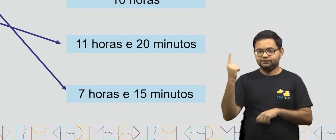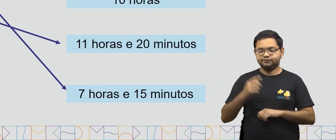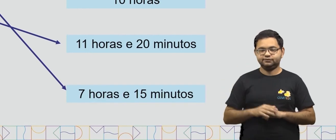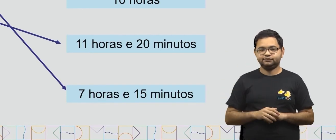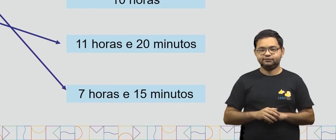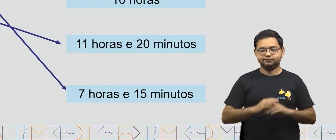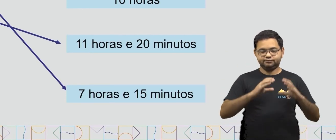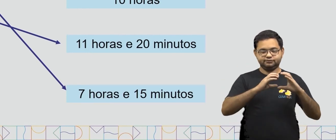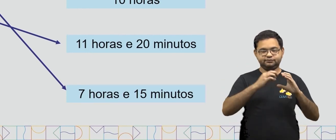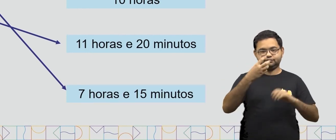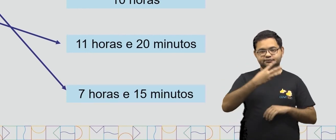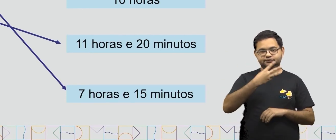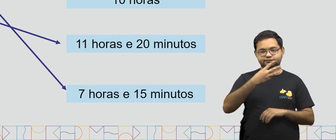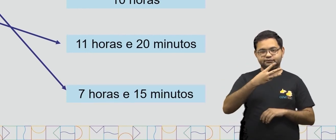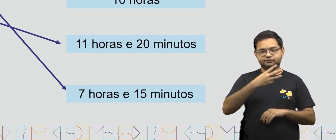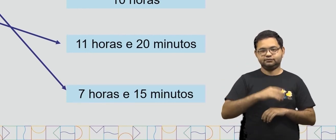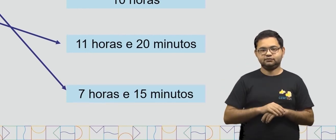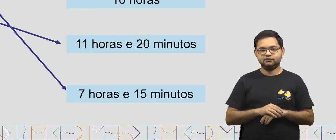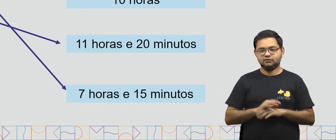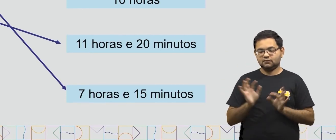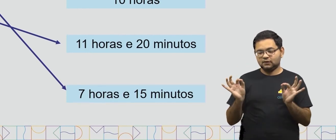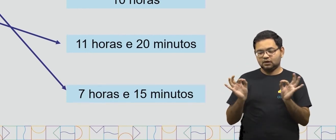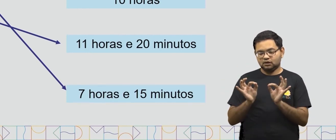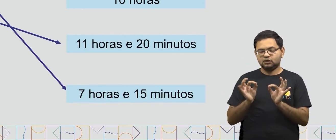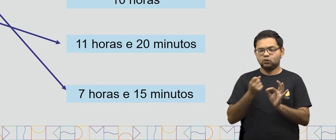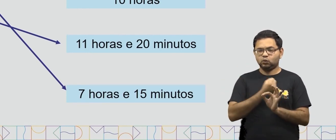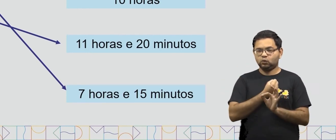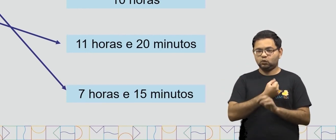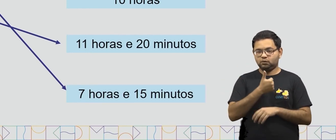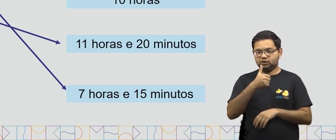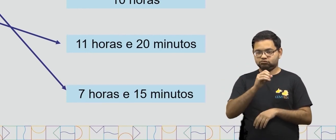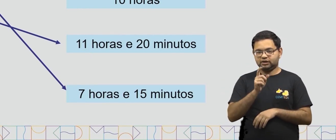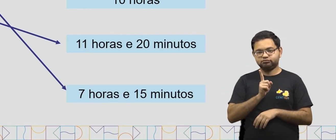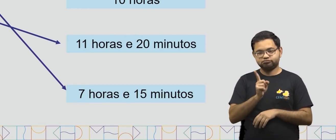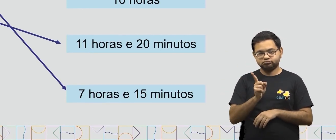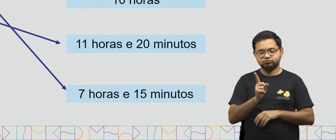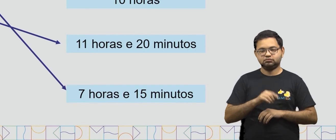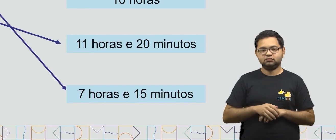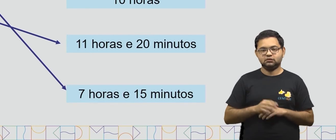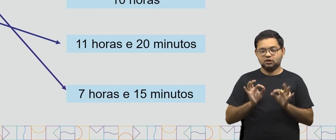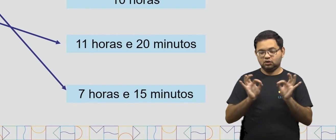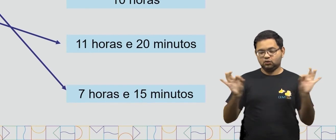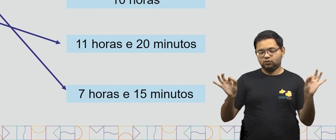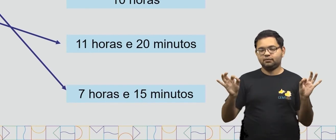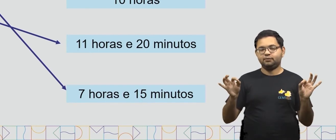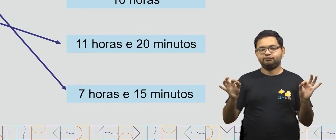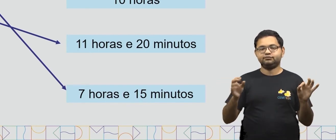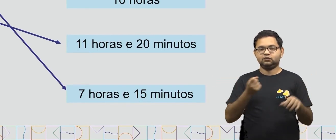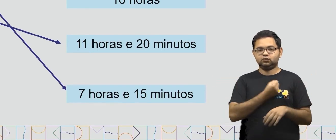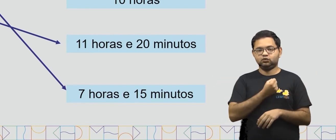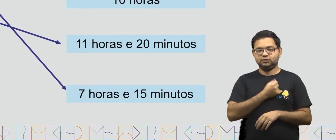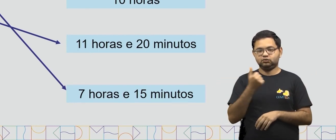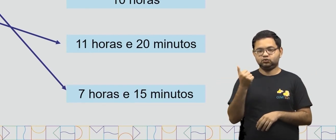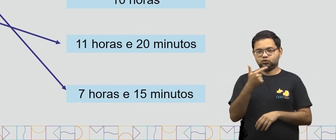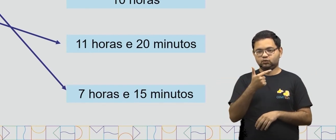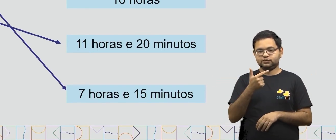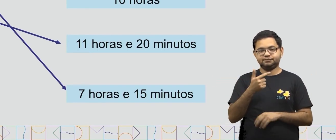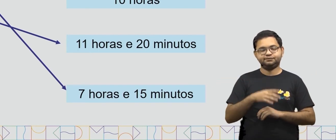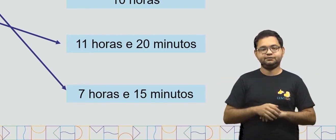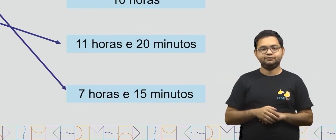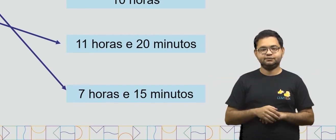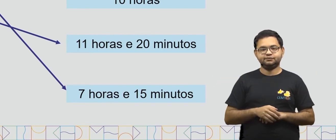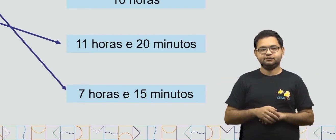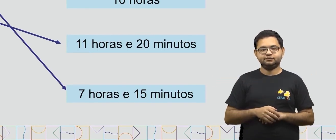relógio. O ponteiro pequeno está no 10. E o ponteiro grande está no 12. Então, nós temos